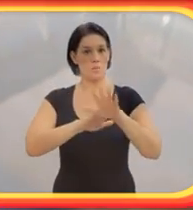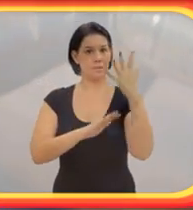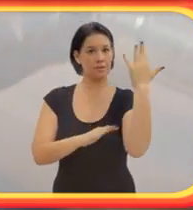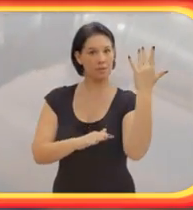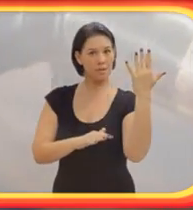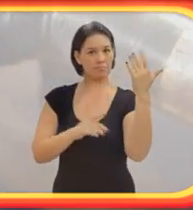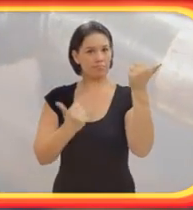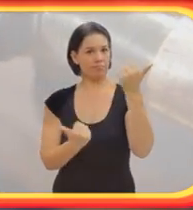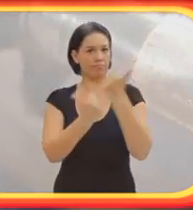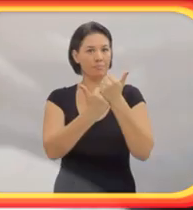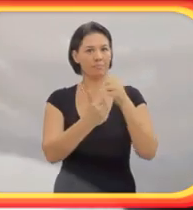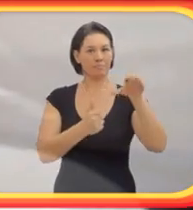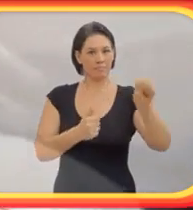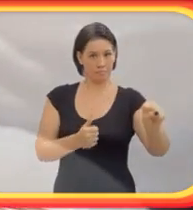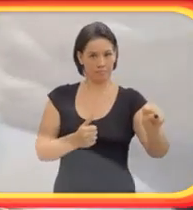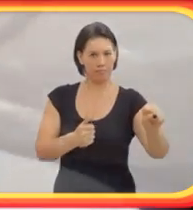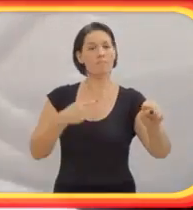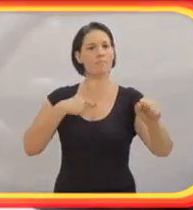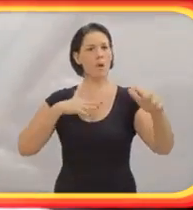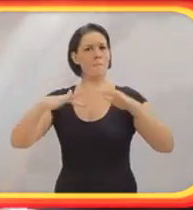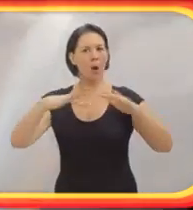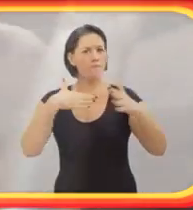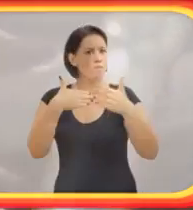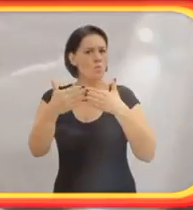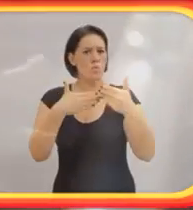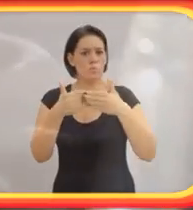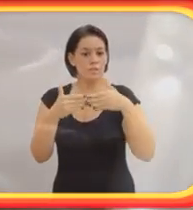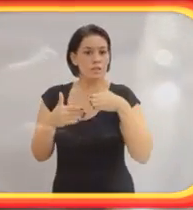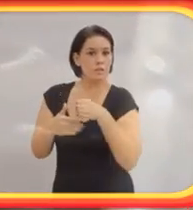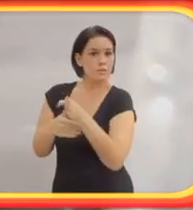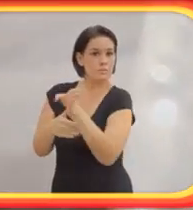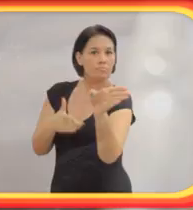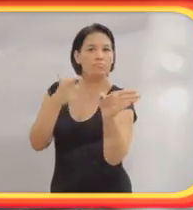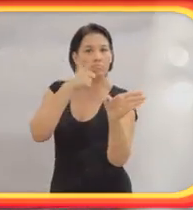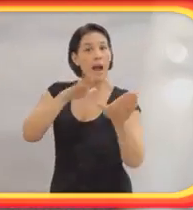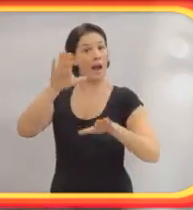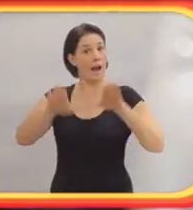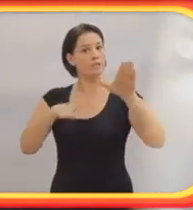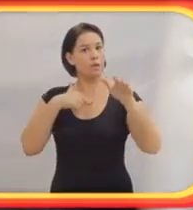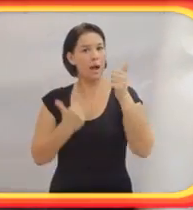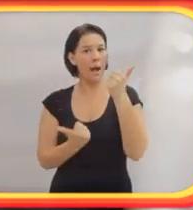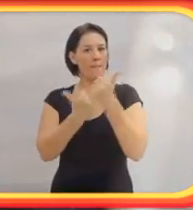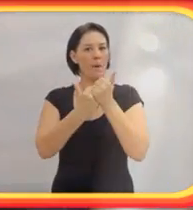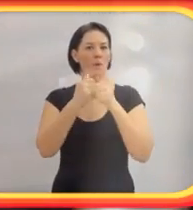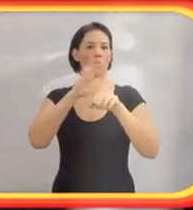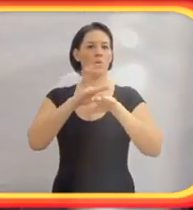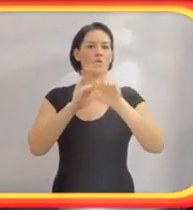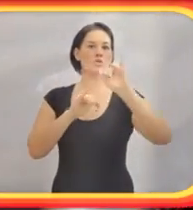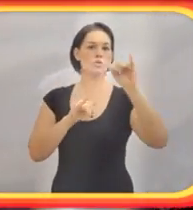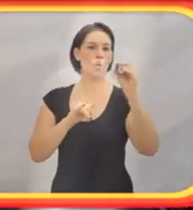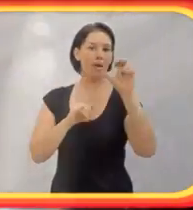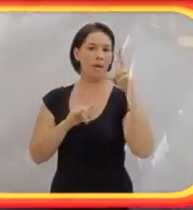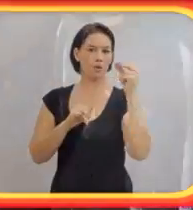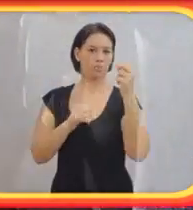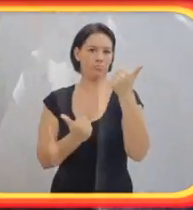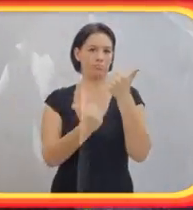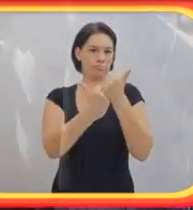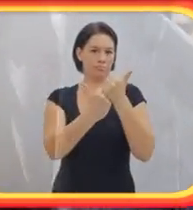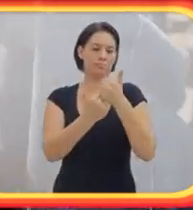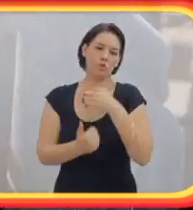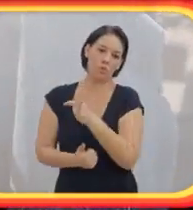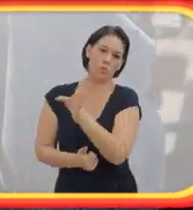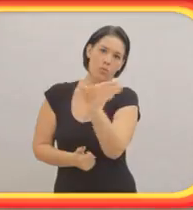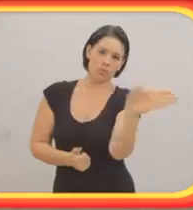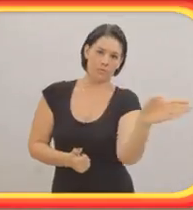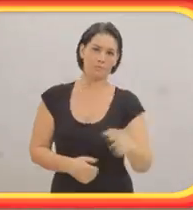que está apoiada aqui no guidão, eu faço o movimento para dirigir o triciclo. E, às vezes, eu apoio com o joelho para fazer um suporte em